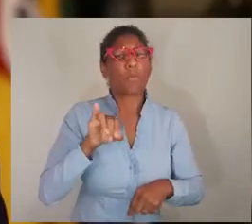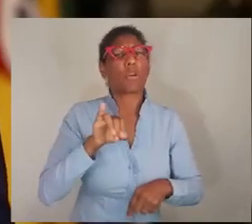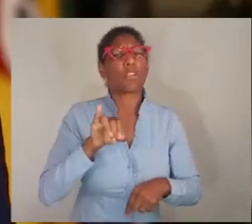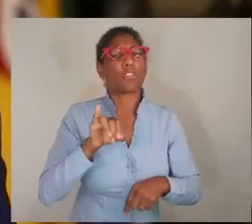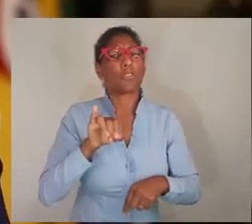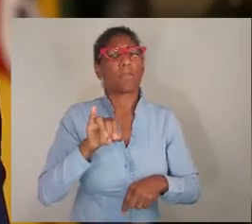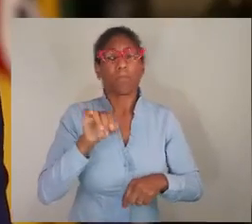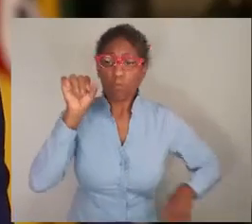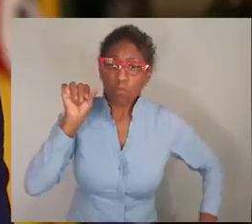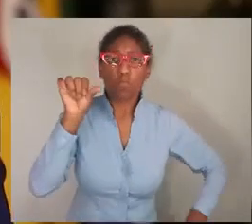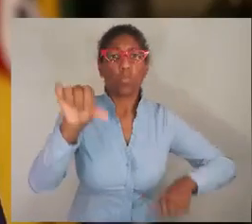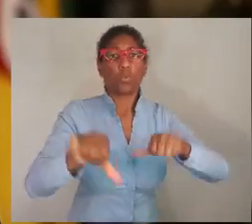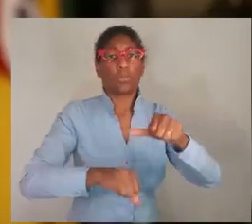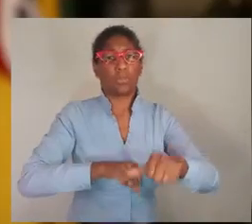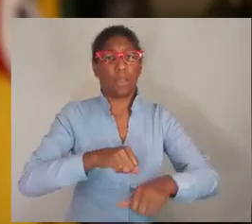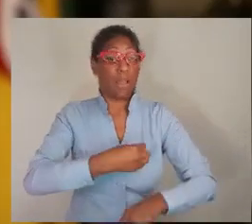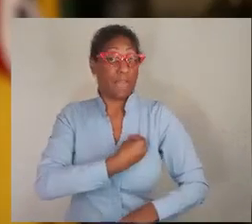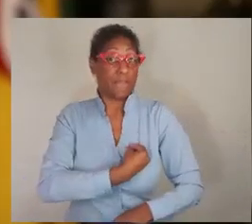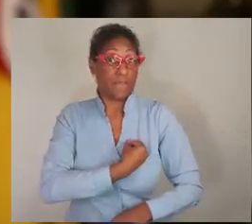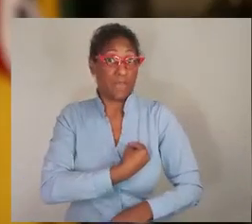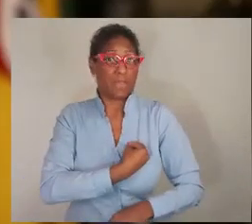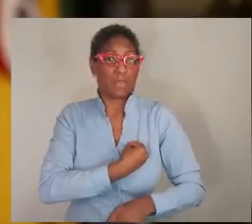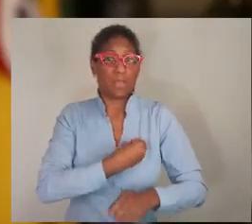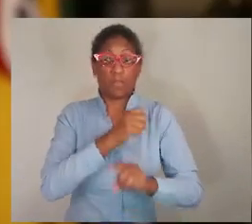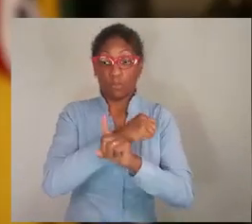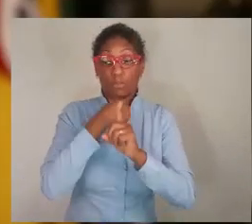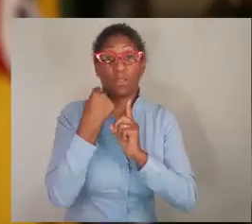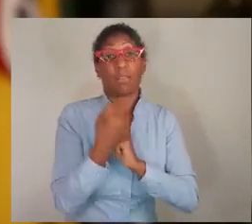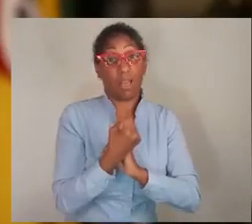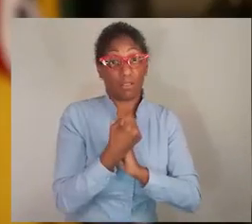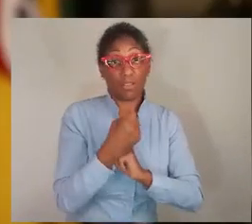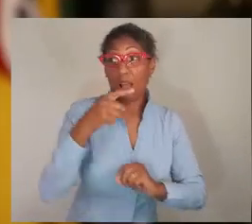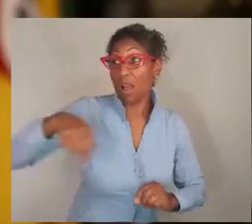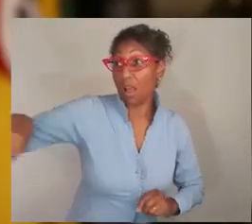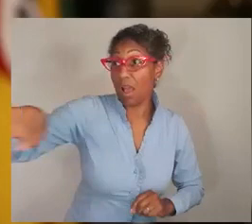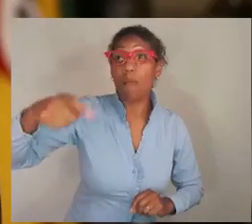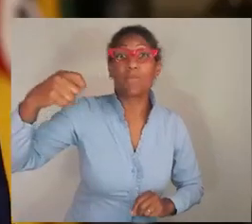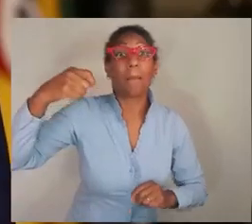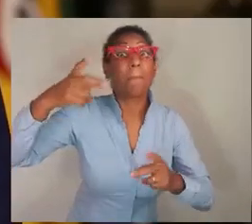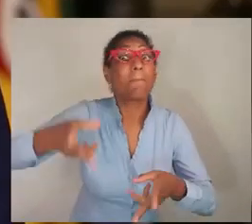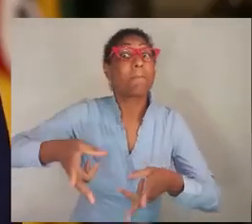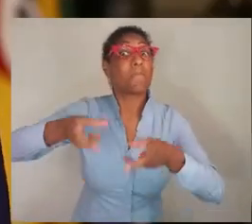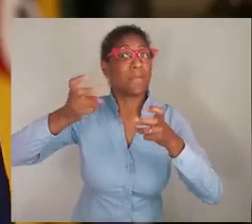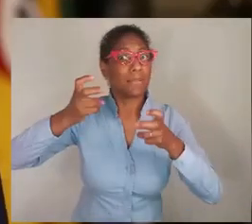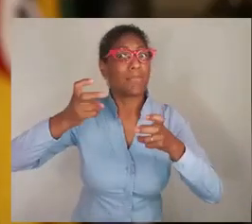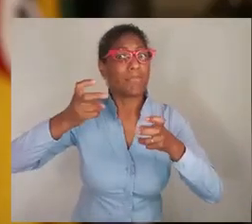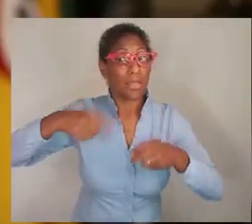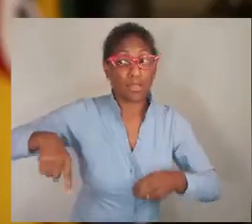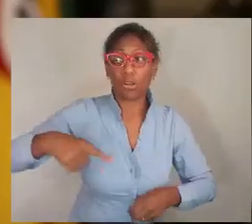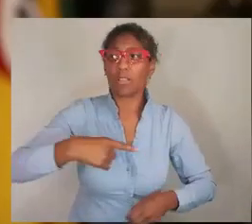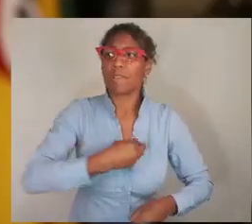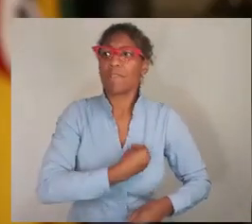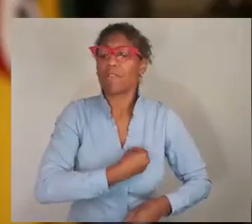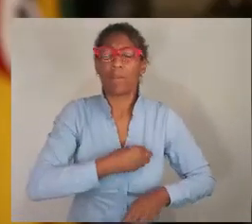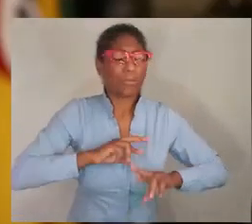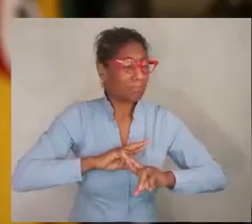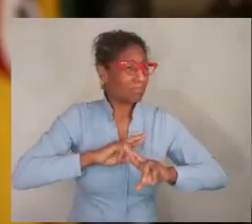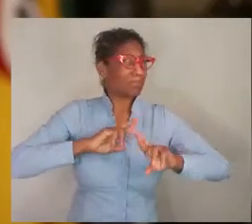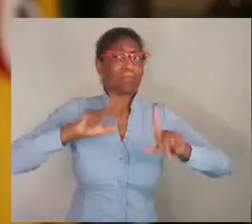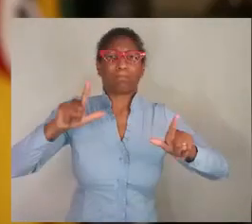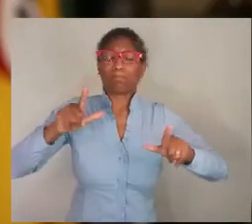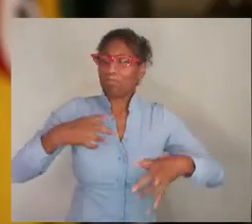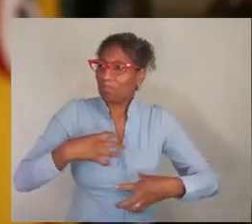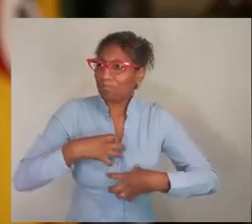impactarmos a rotina da sociedade a ponto de fazer as pessoas perceberem e entenderem que nós estamos vivendo